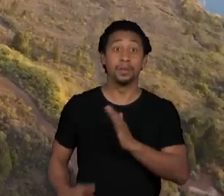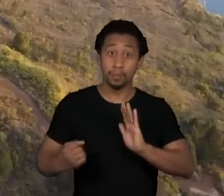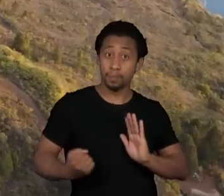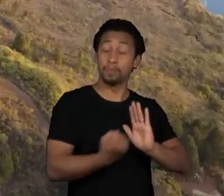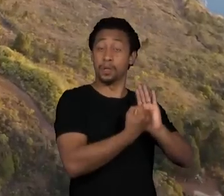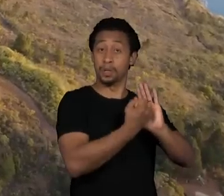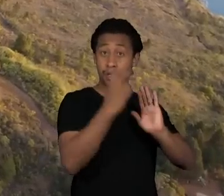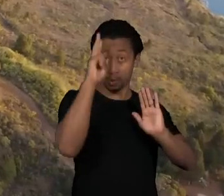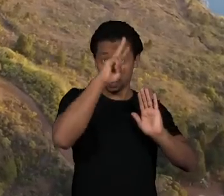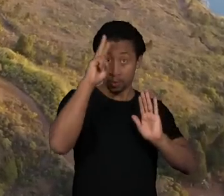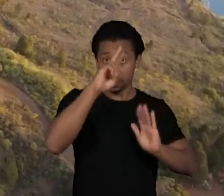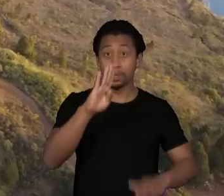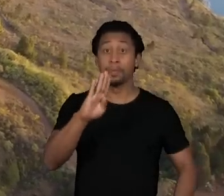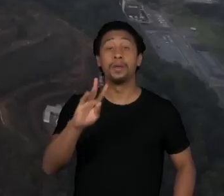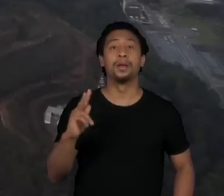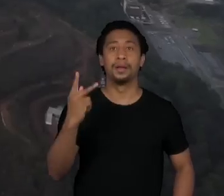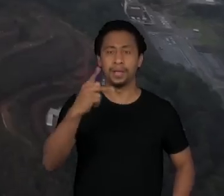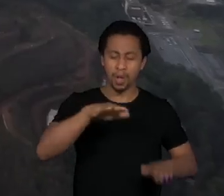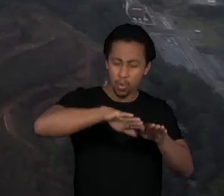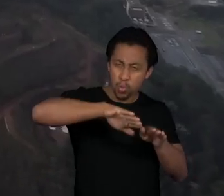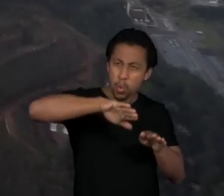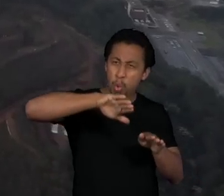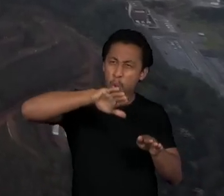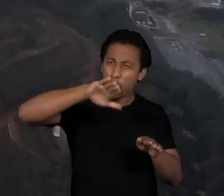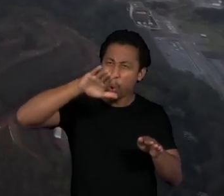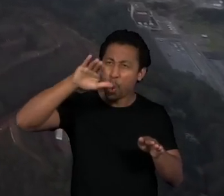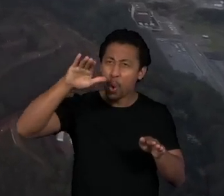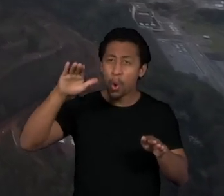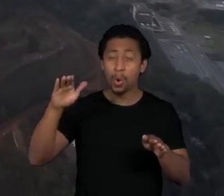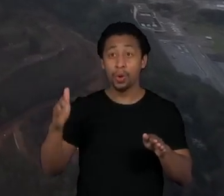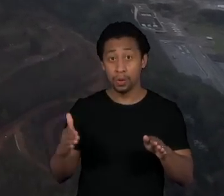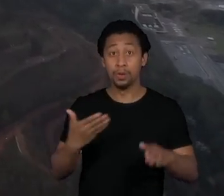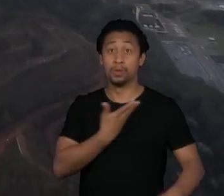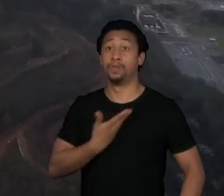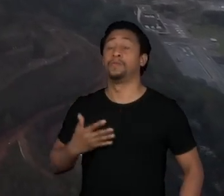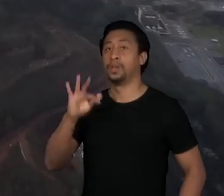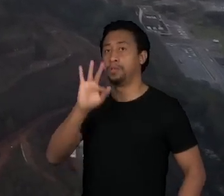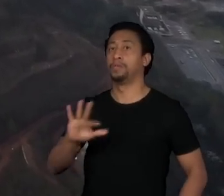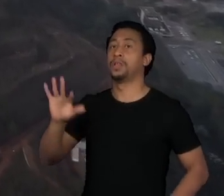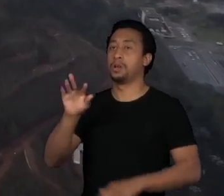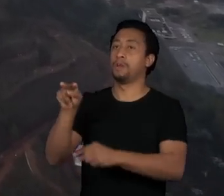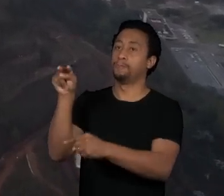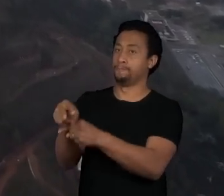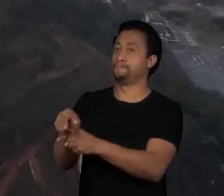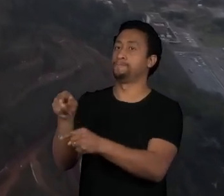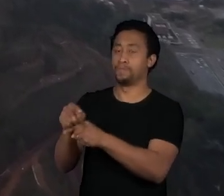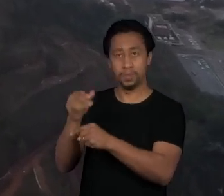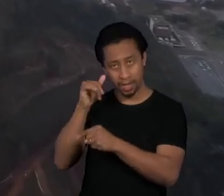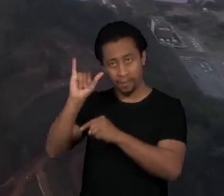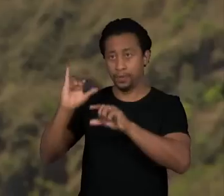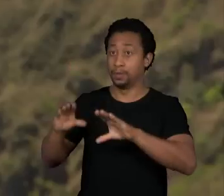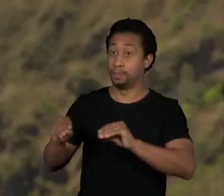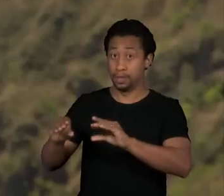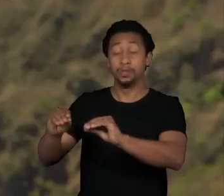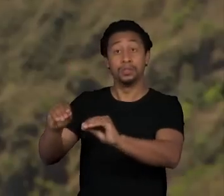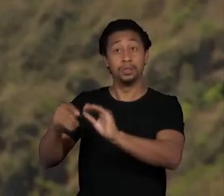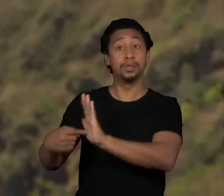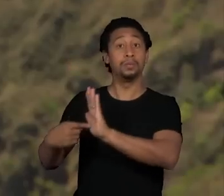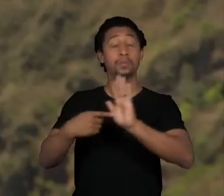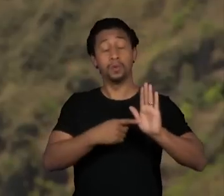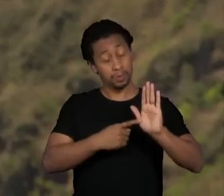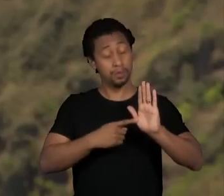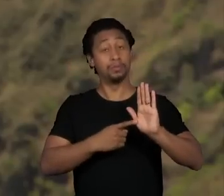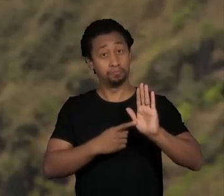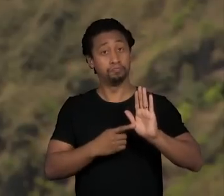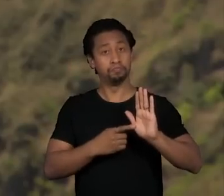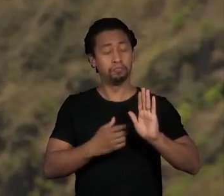mineira. O pico mais alto é tombado pelo governo federal e está representado no brasão do município.